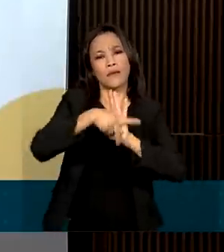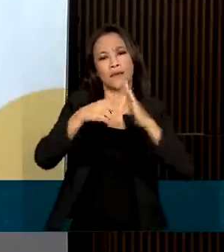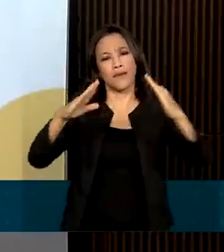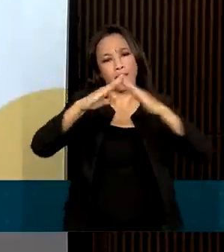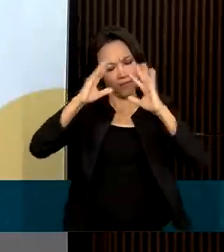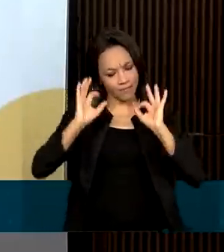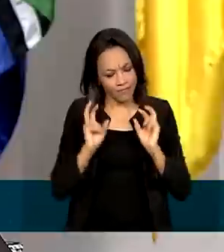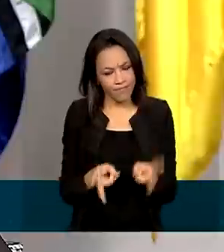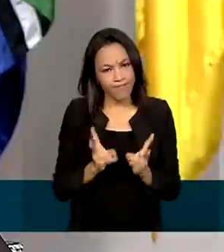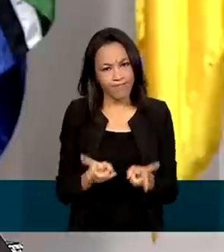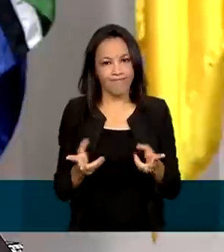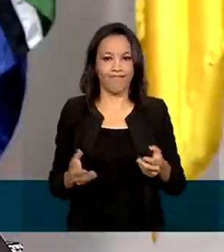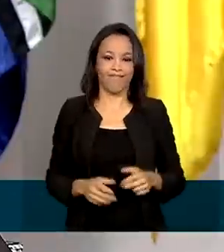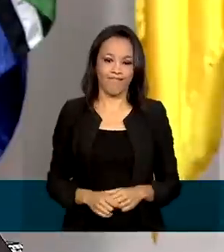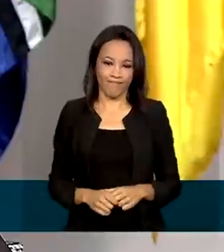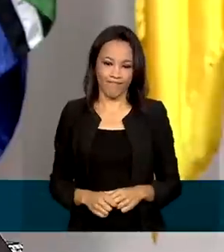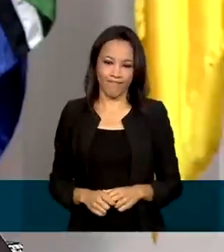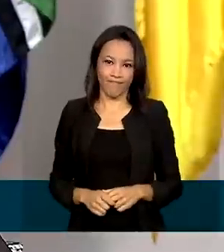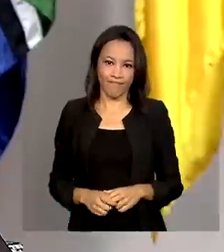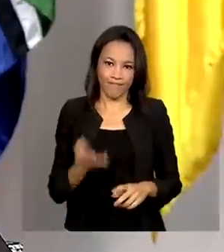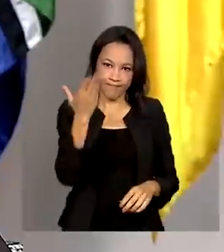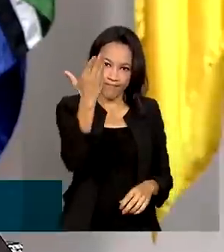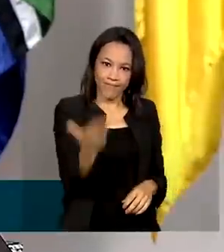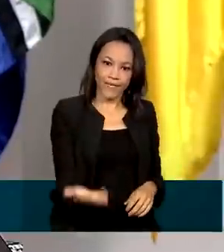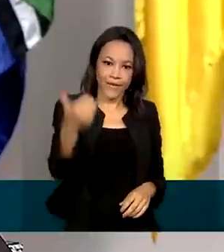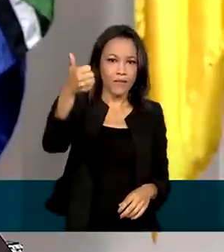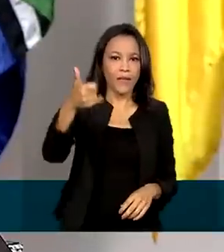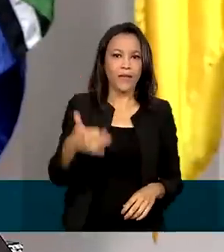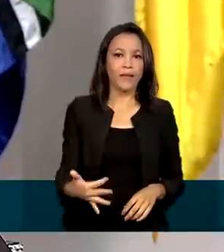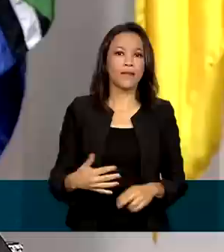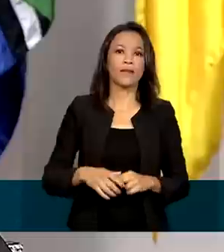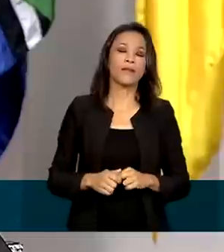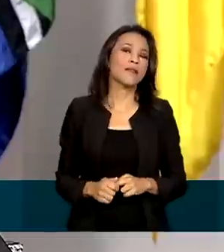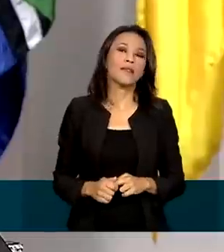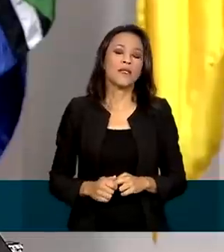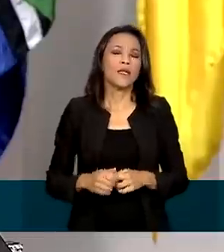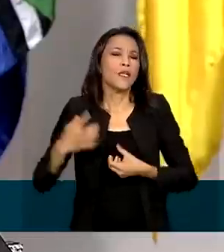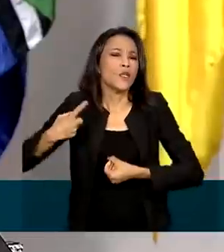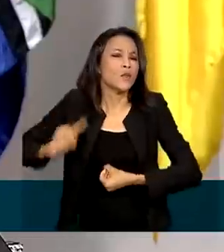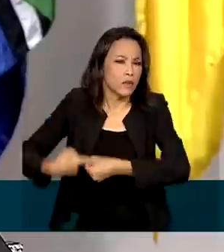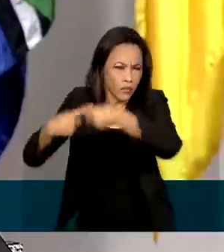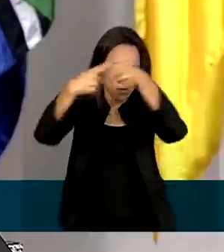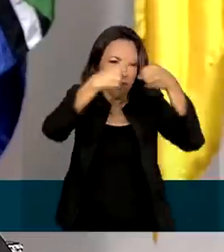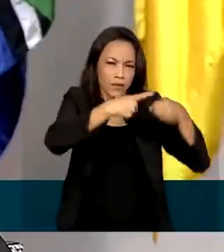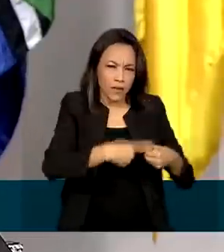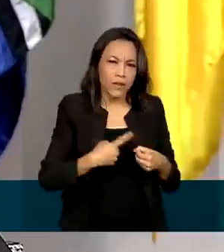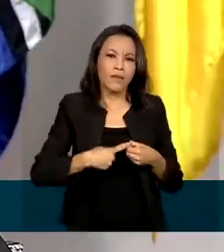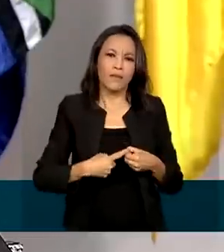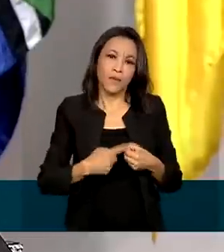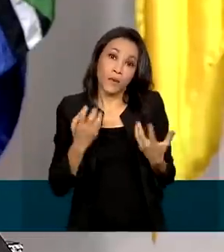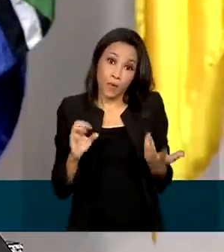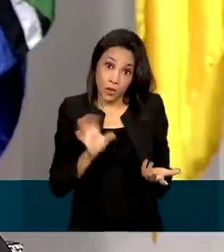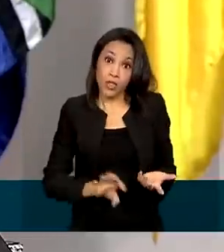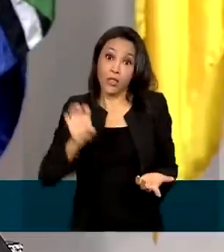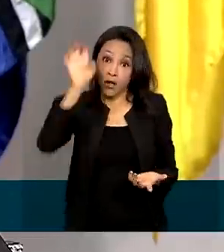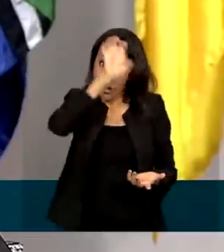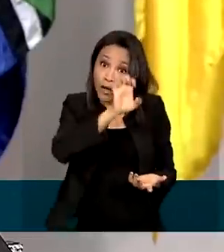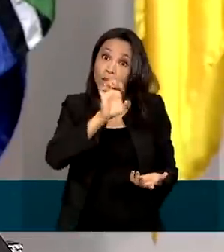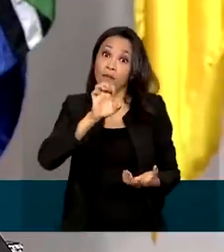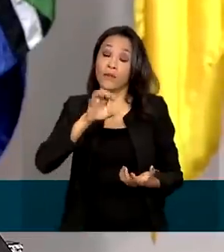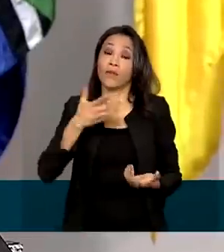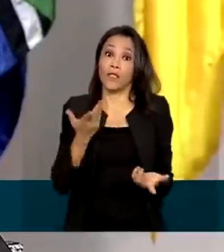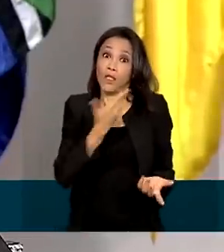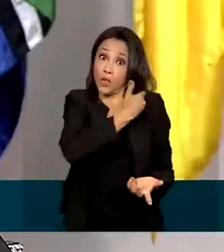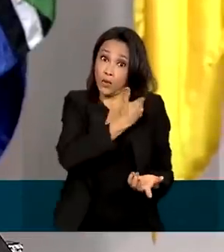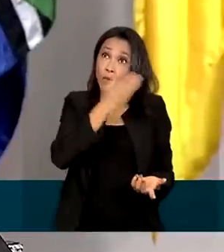definitiva. Tanto nas esferas municipal, que é mais local, estadual e federal, temos que ter